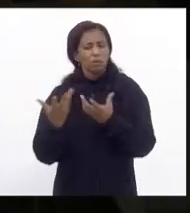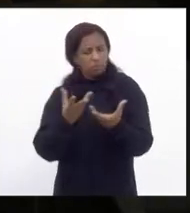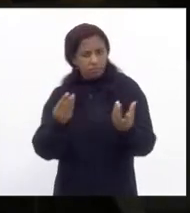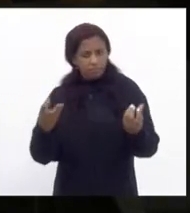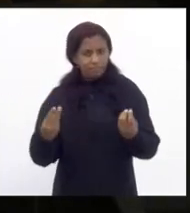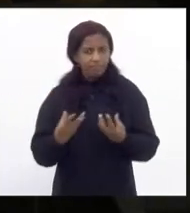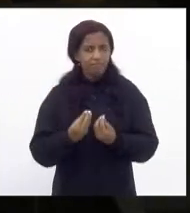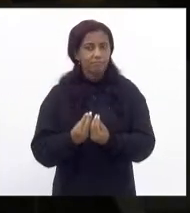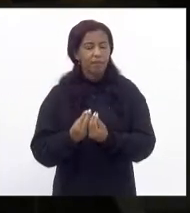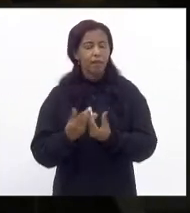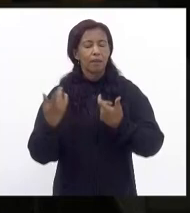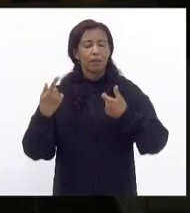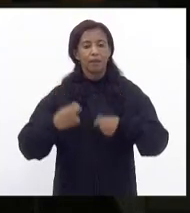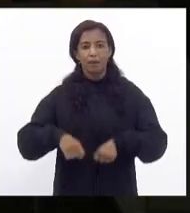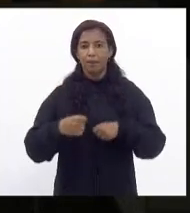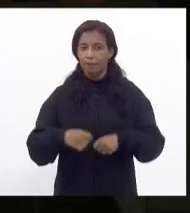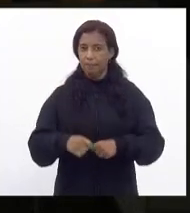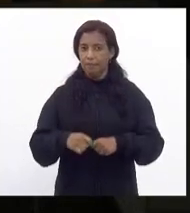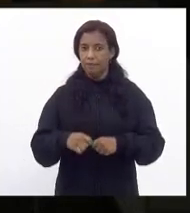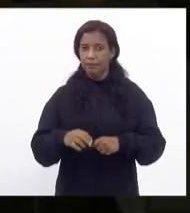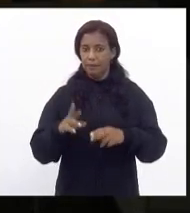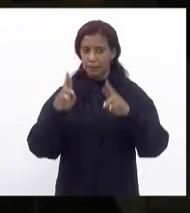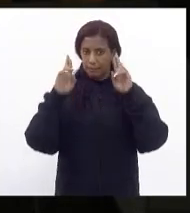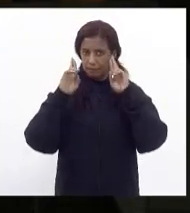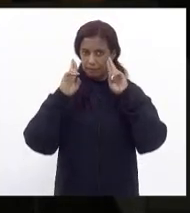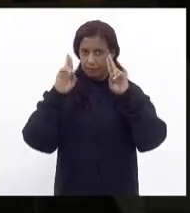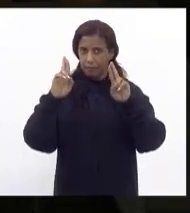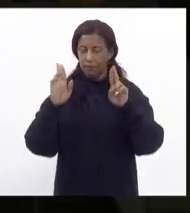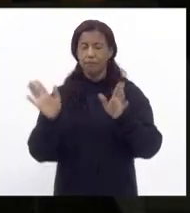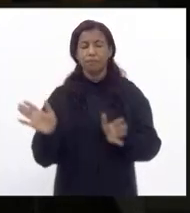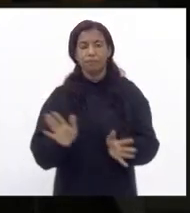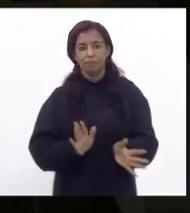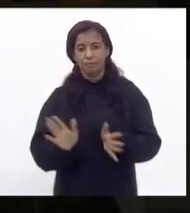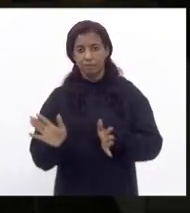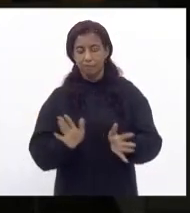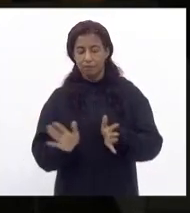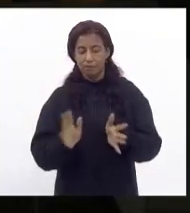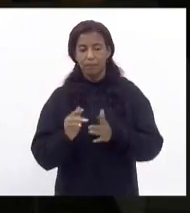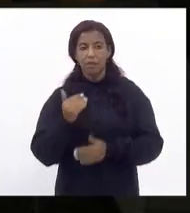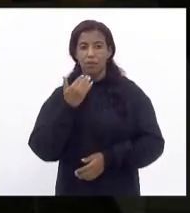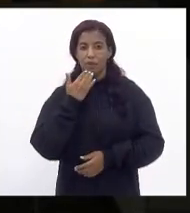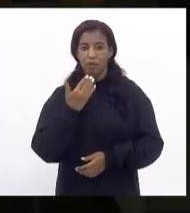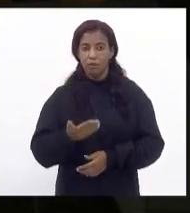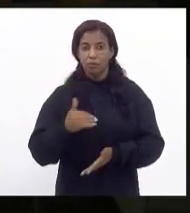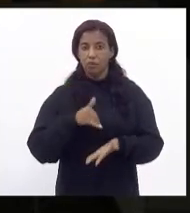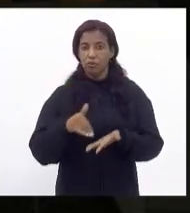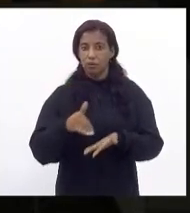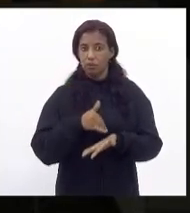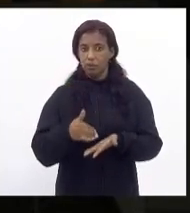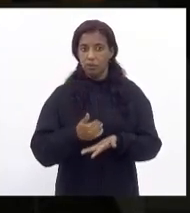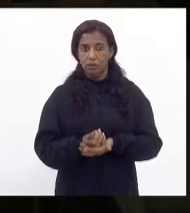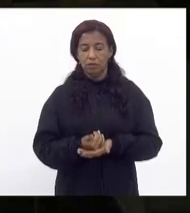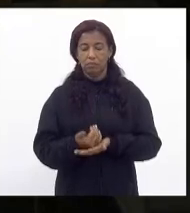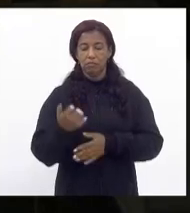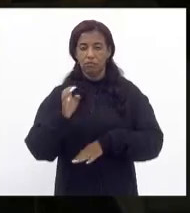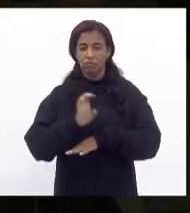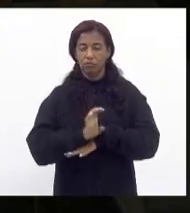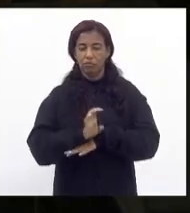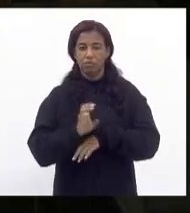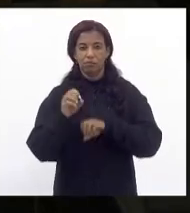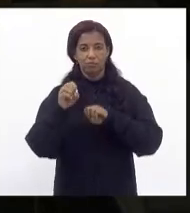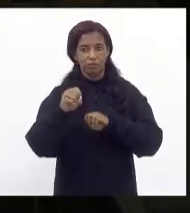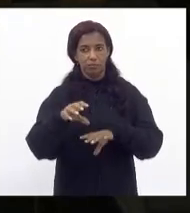mas é preciso prudência é preciso mediações eu faço aqui um apelo ao secretário de estado de